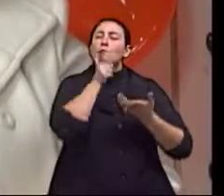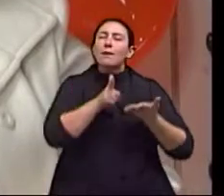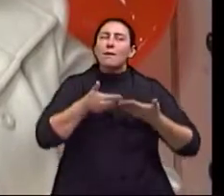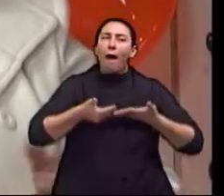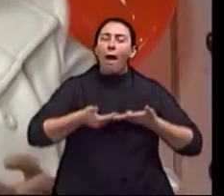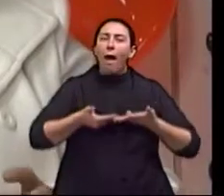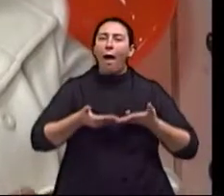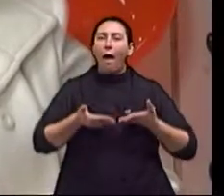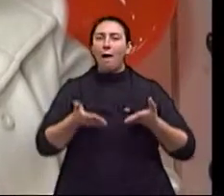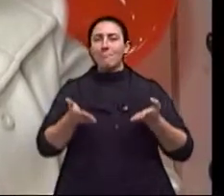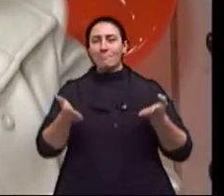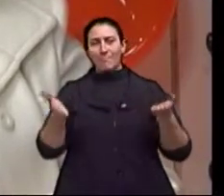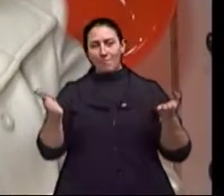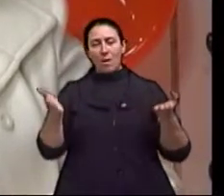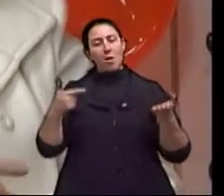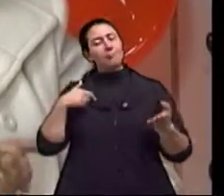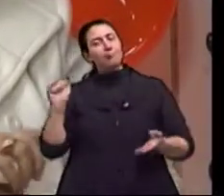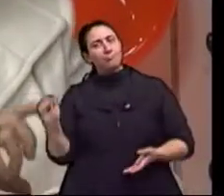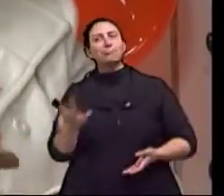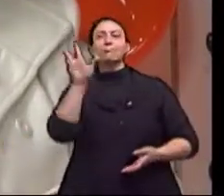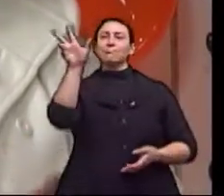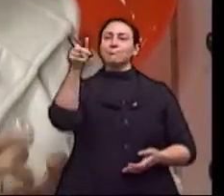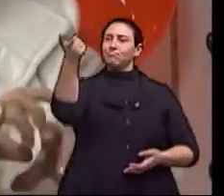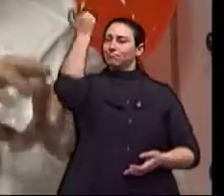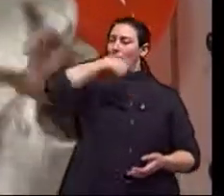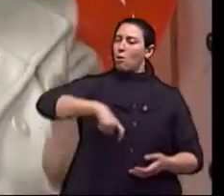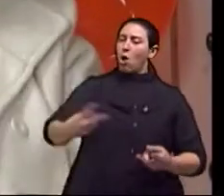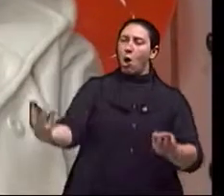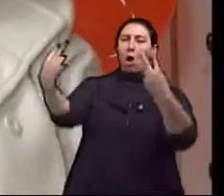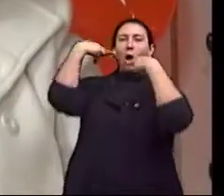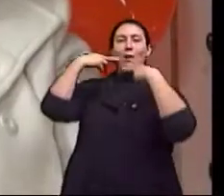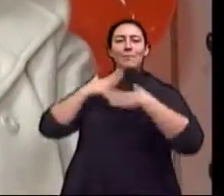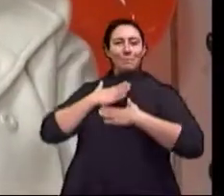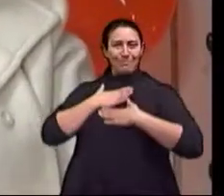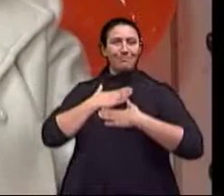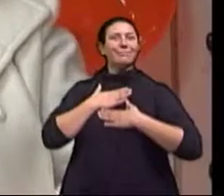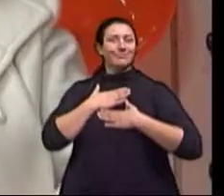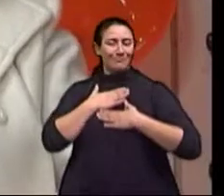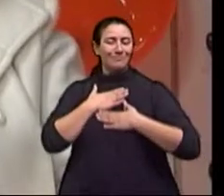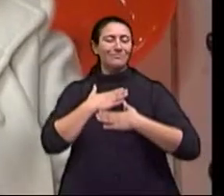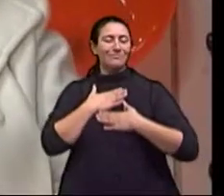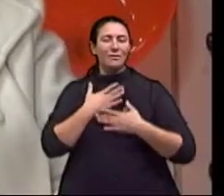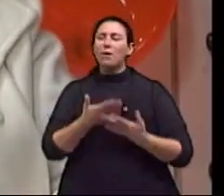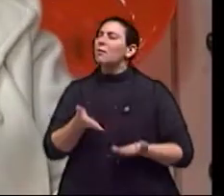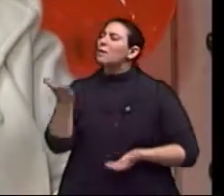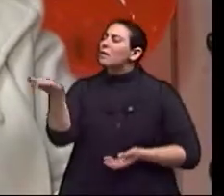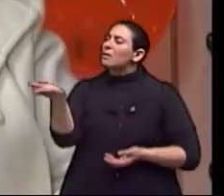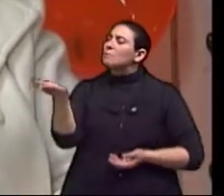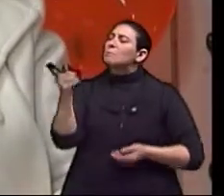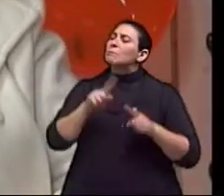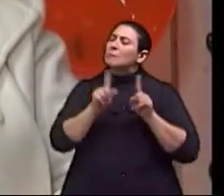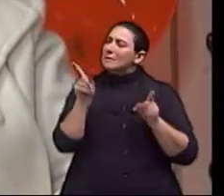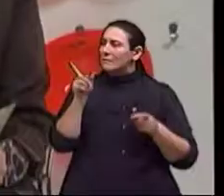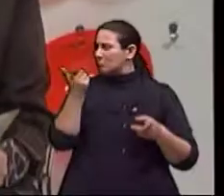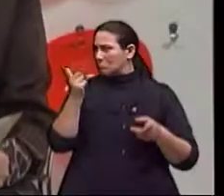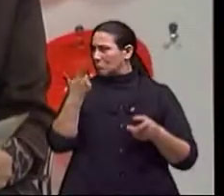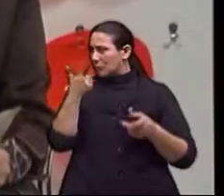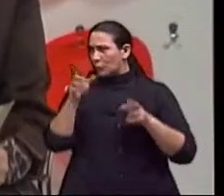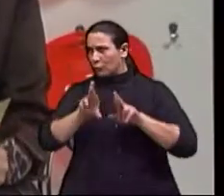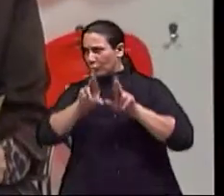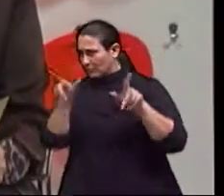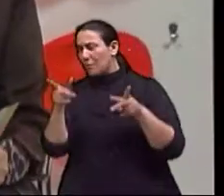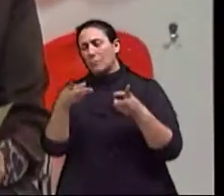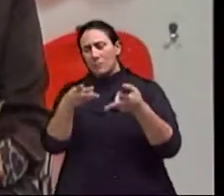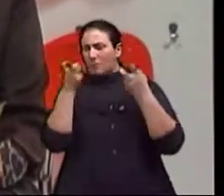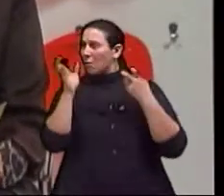valorizar, não num sentido de buscar só o que não tem de bom. Claro. E não houve uma diferenciação. A